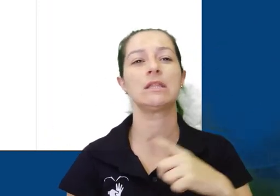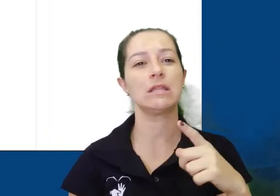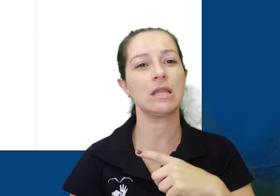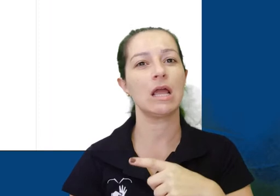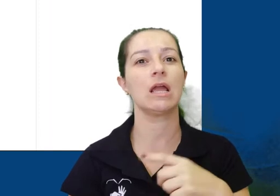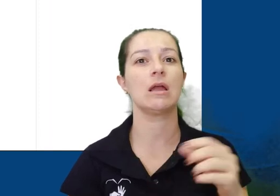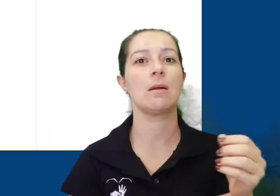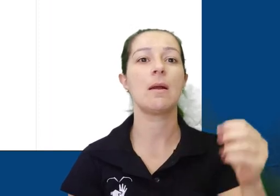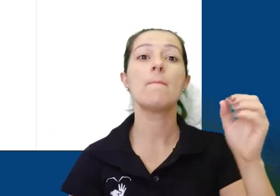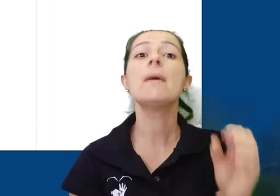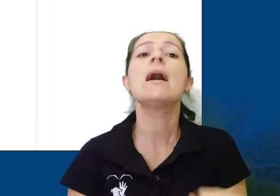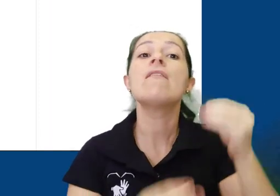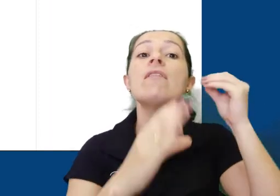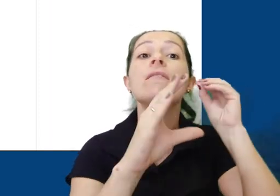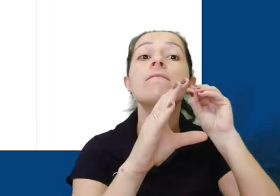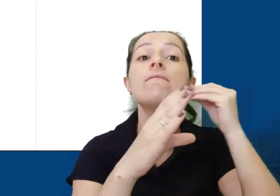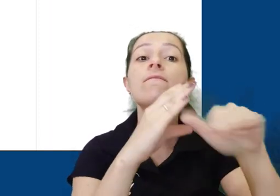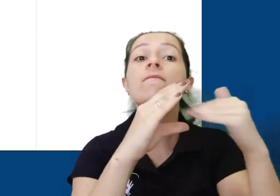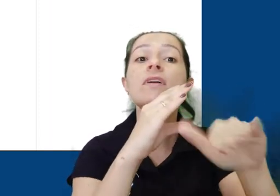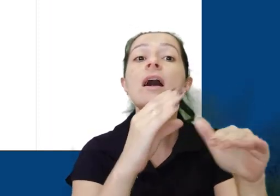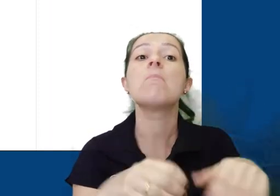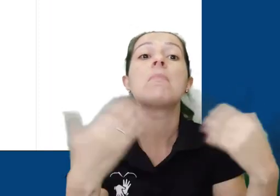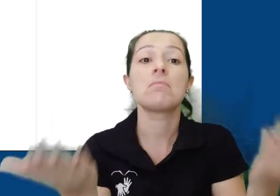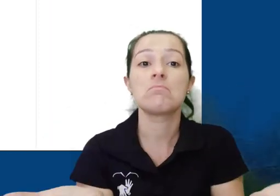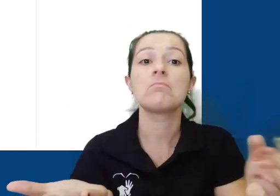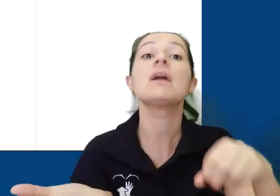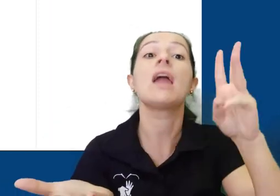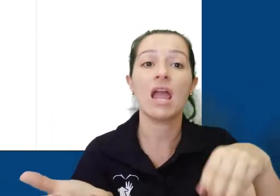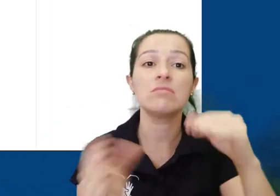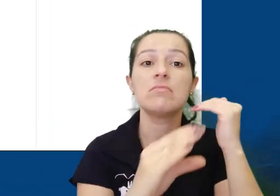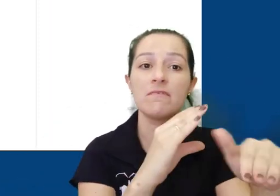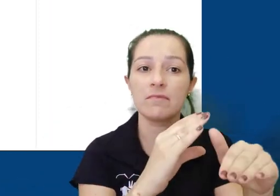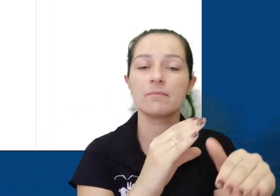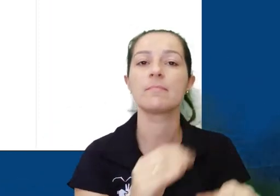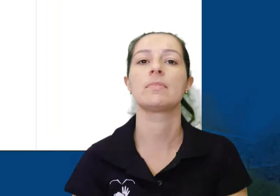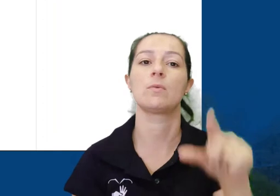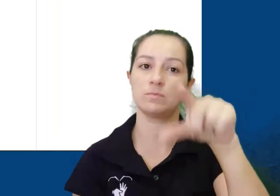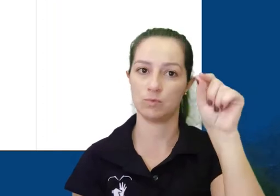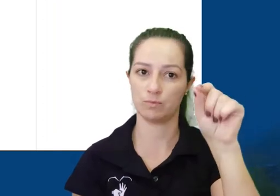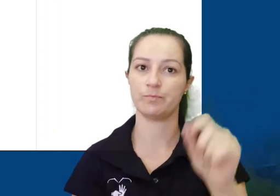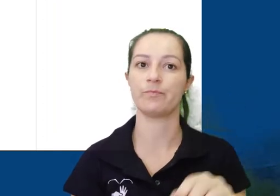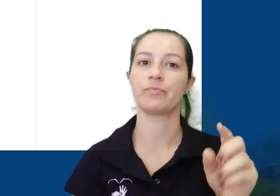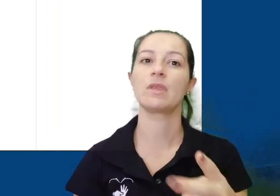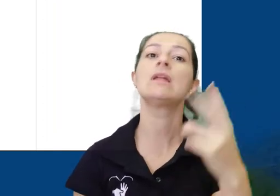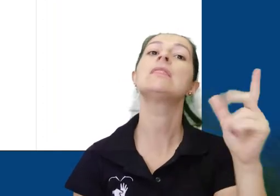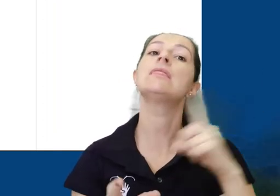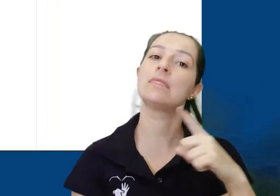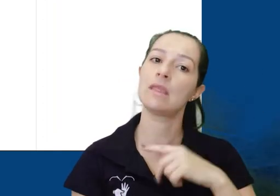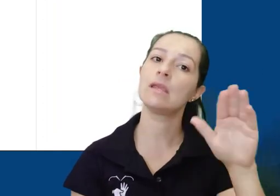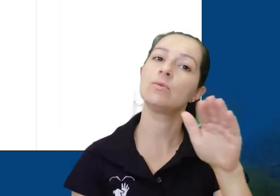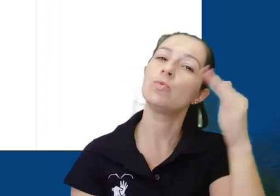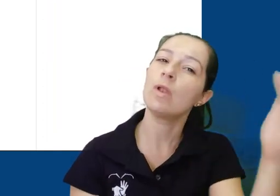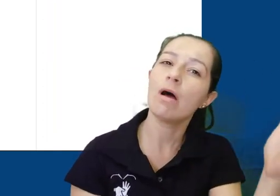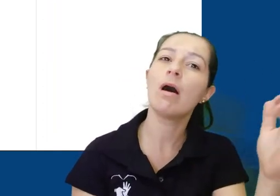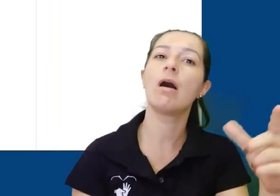Na primeira seção, que diz para, podemos definir para qual turma este material é direcionado, caso selecione mais de uma. Ainda nessa